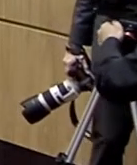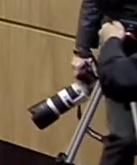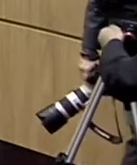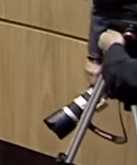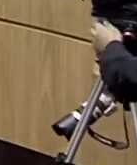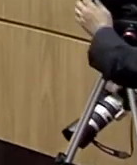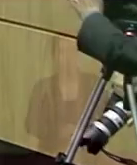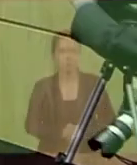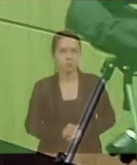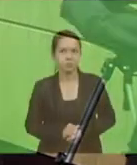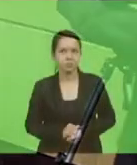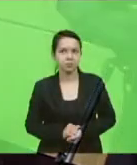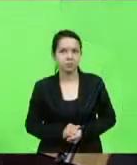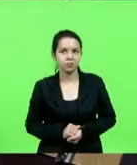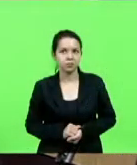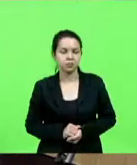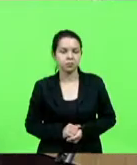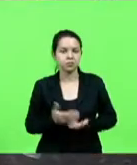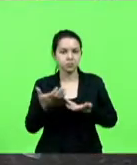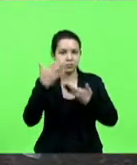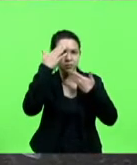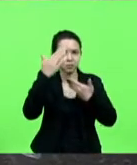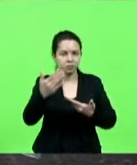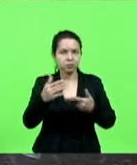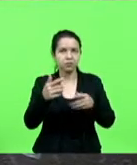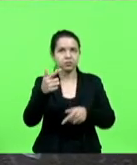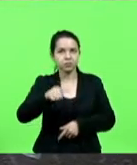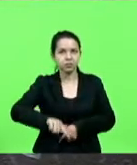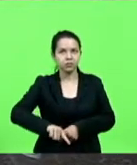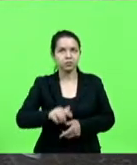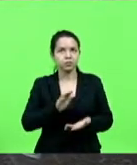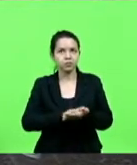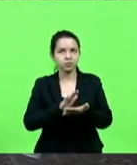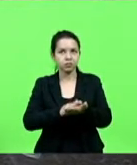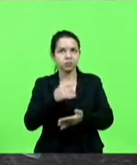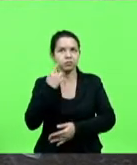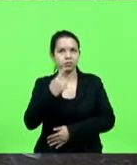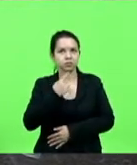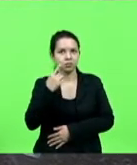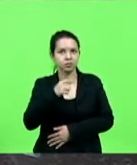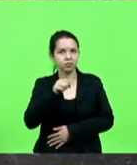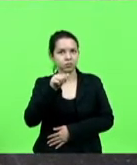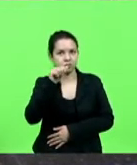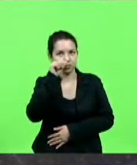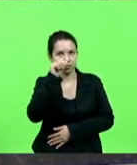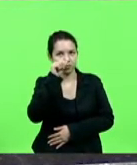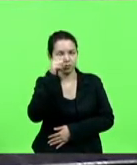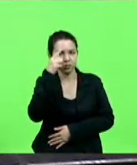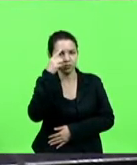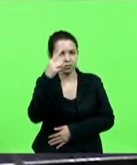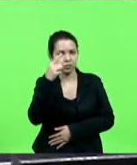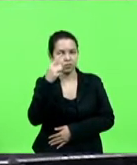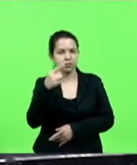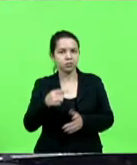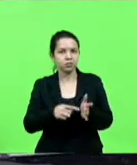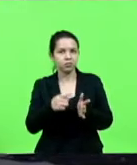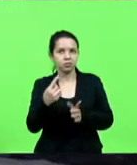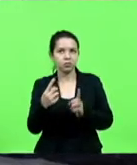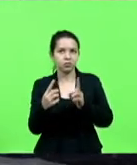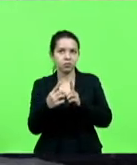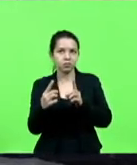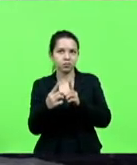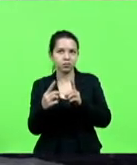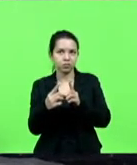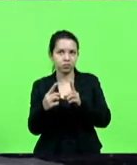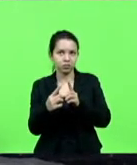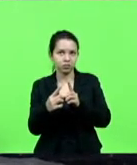Quero agradecer, mais uma vez, parabenizar o deputado João Aminha ali e lembrar que o primeiro contato que o ser humano tem com o mundo é através